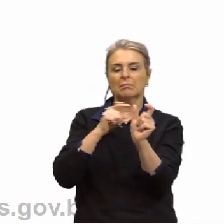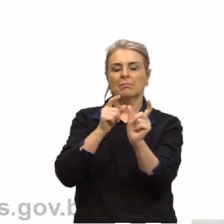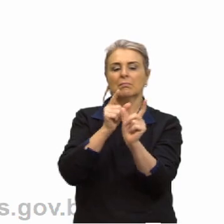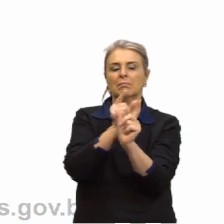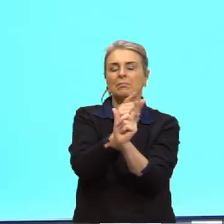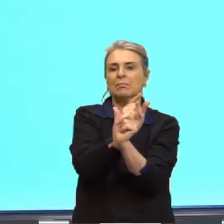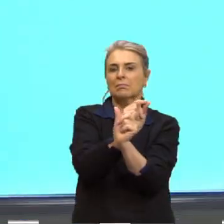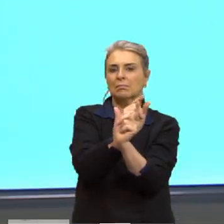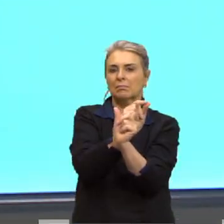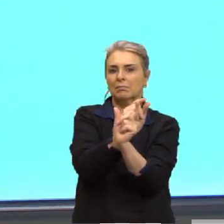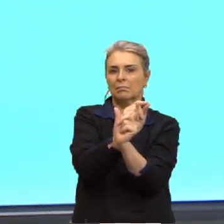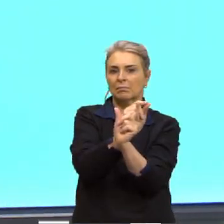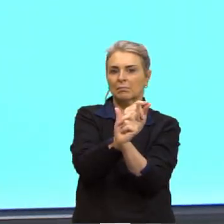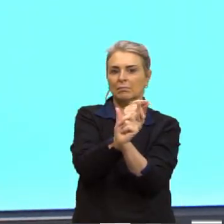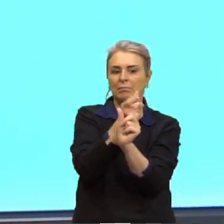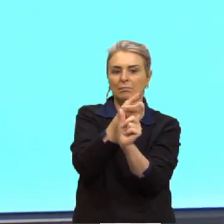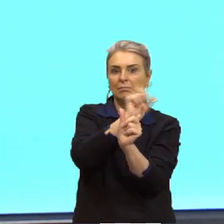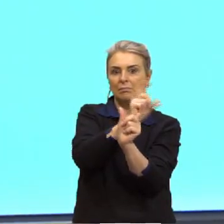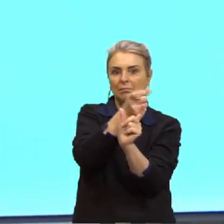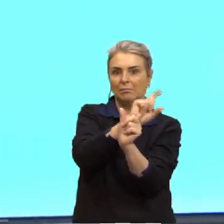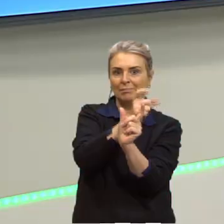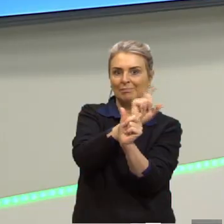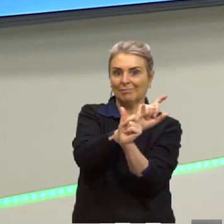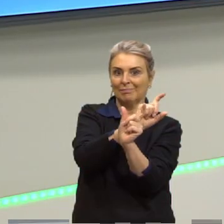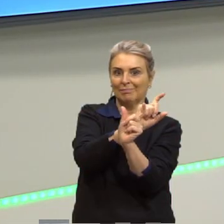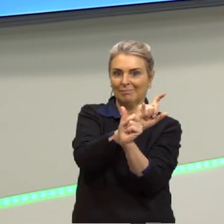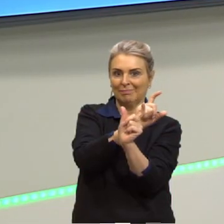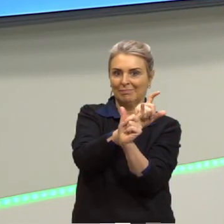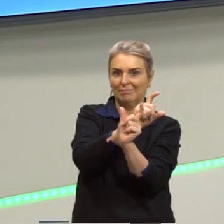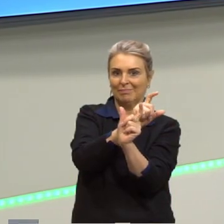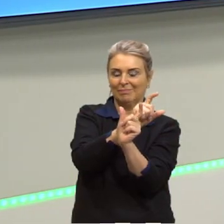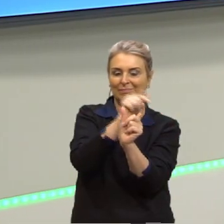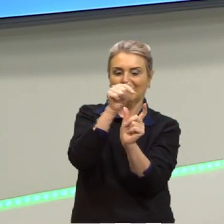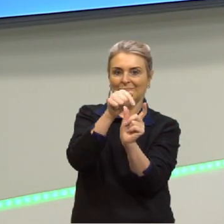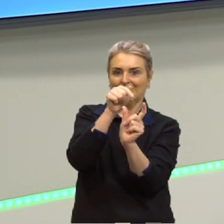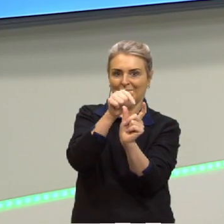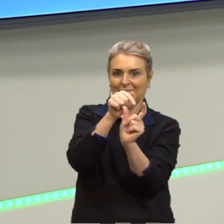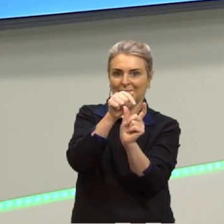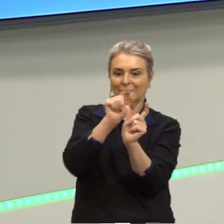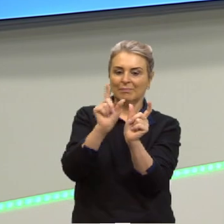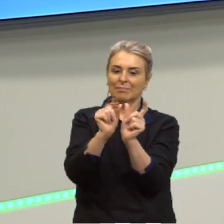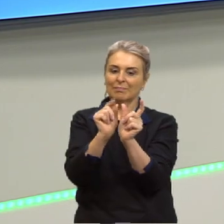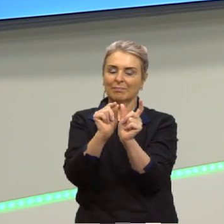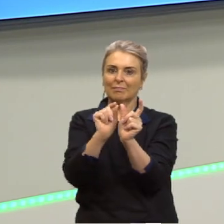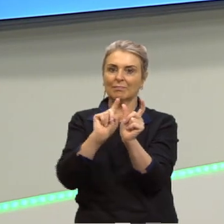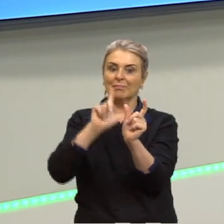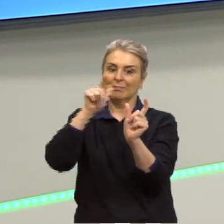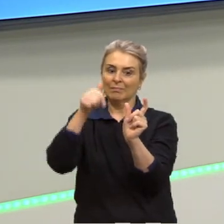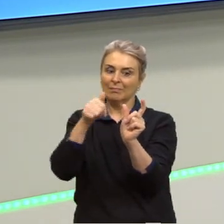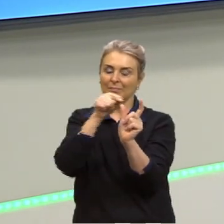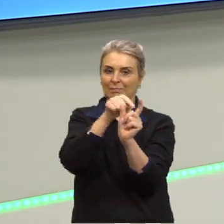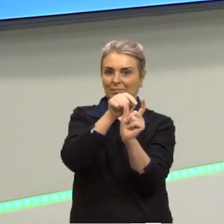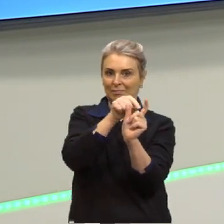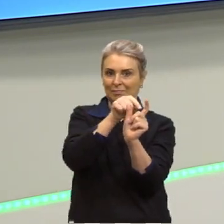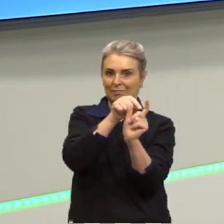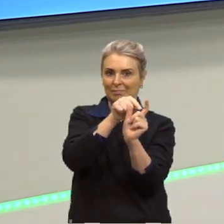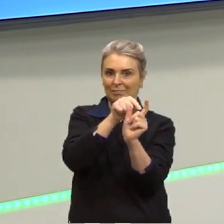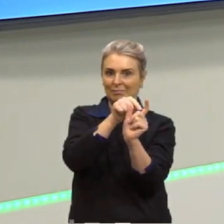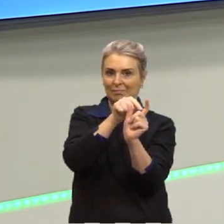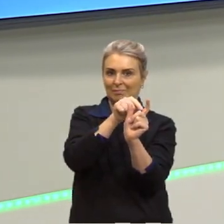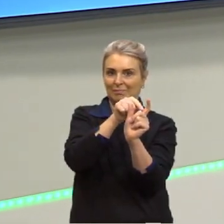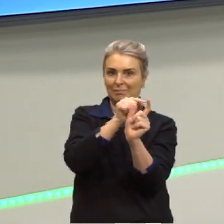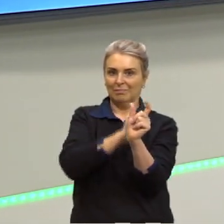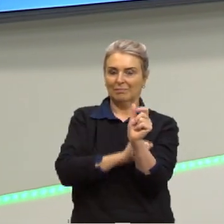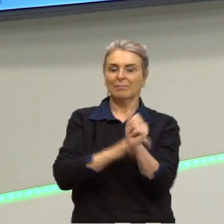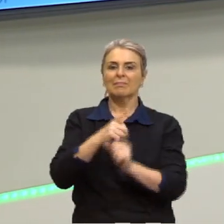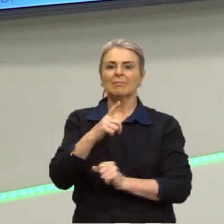vão se dividir em prefixos, quando eles vêm antes do radical, e sufixos, quando eles vêm depois. A gente